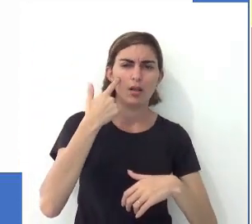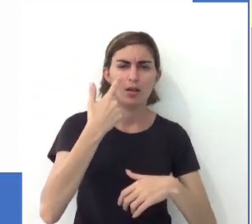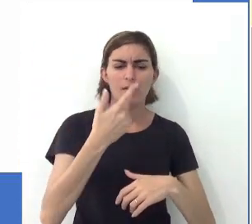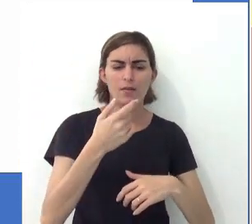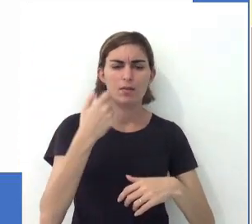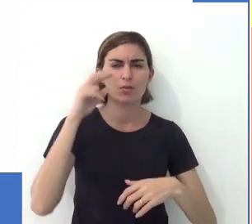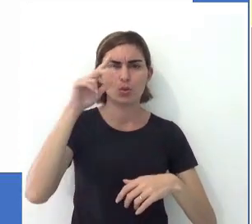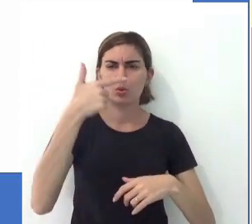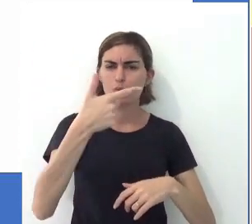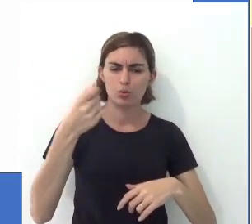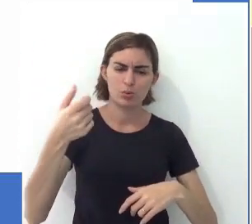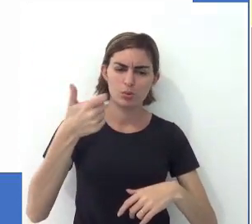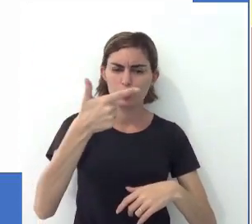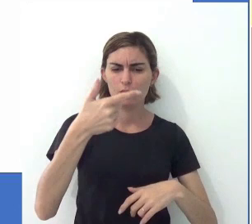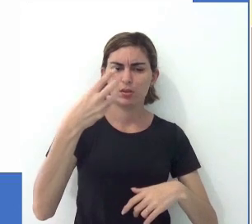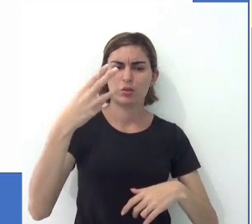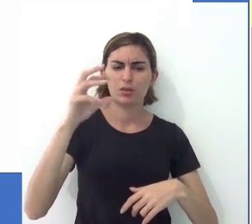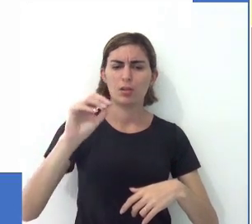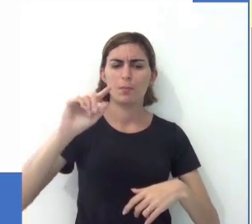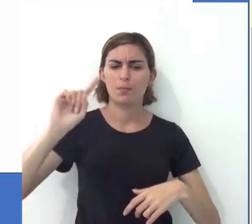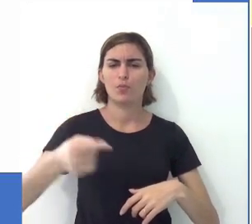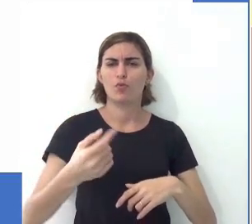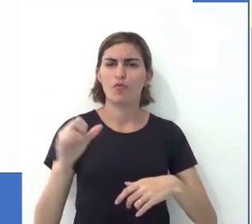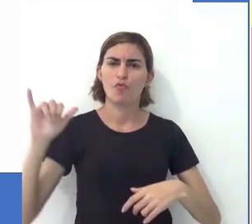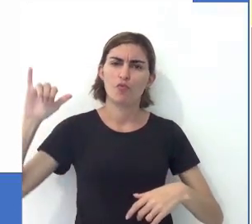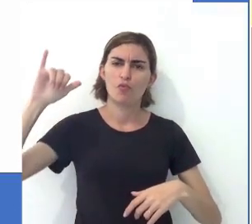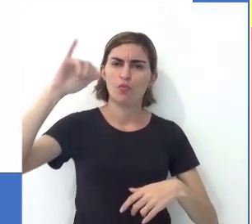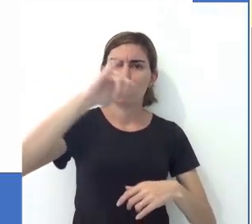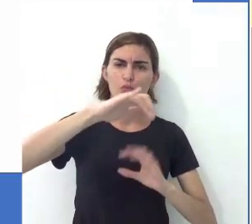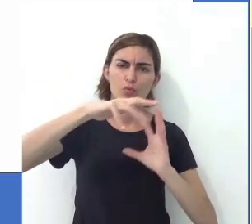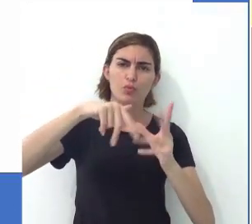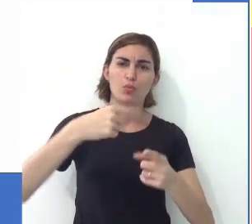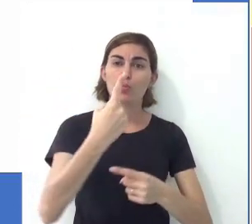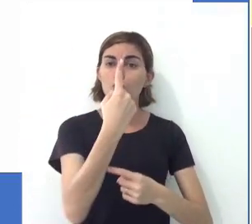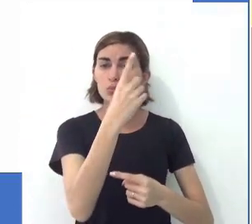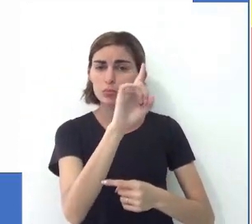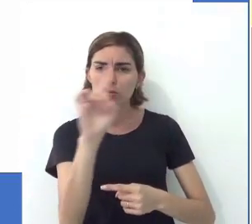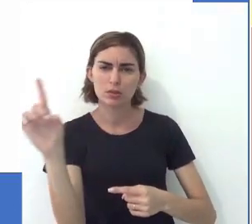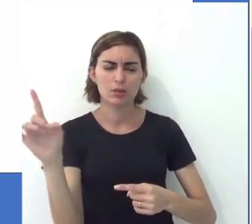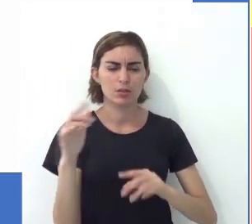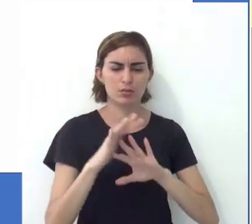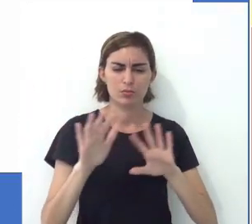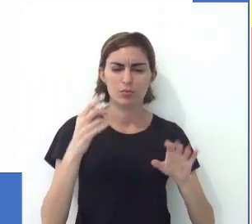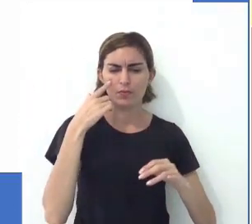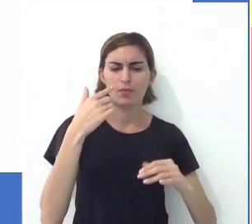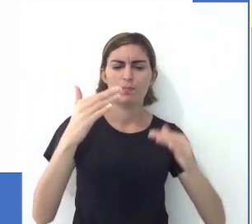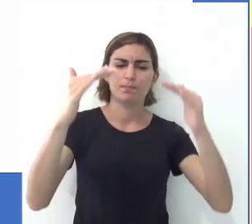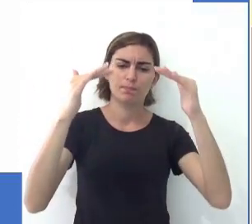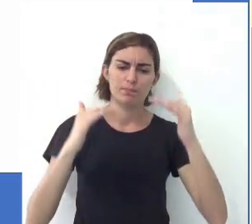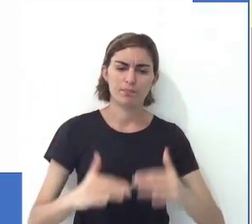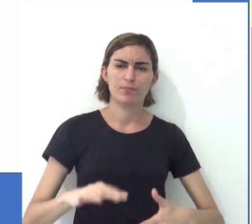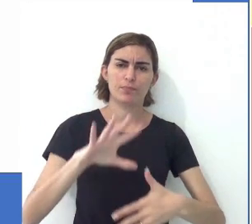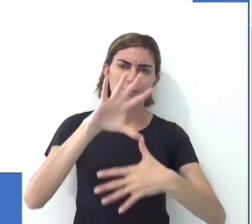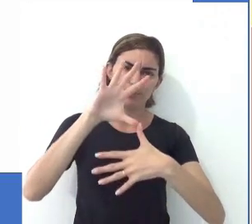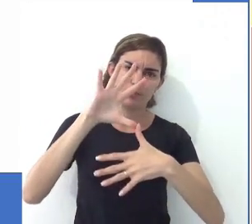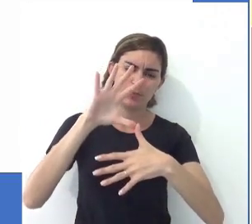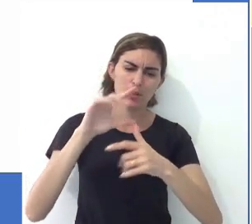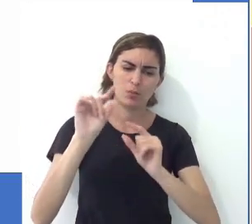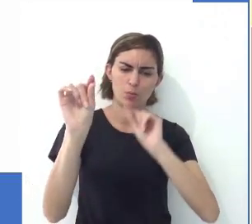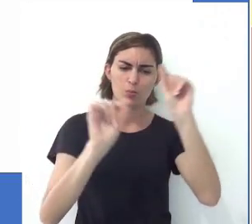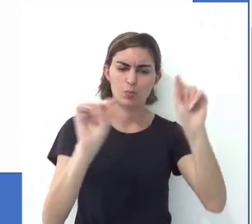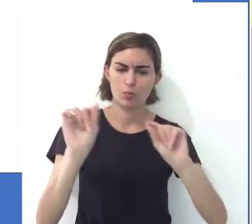Então, recorde histórico, mais de 230 mil voos no mundo num único dia. Então, vocês veem aí abaixo no